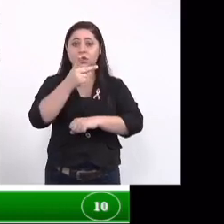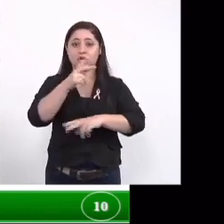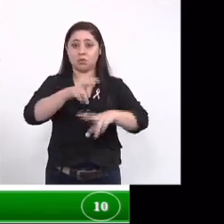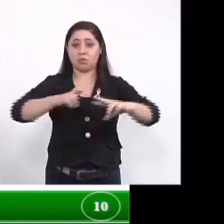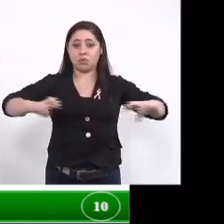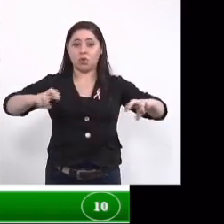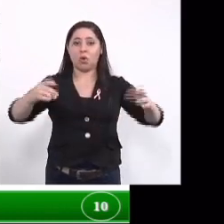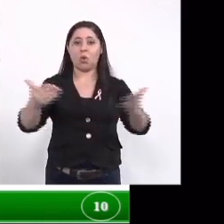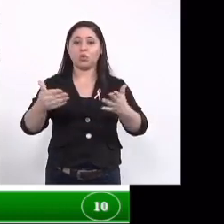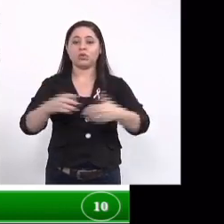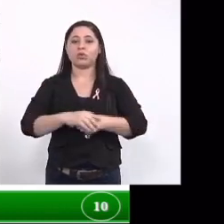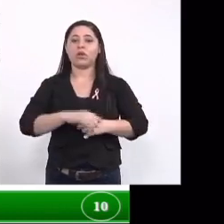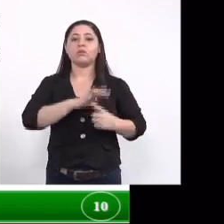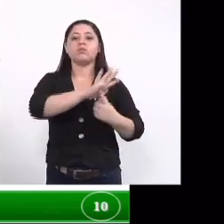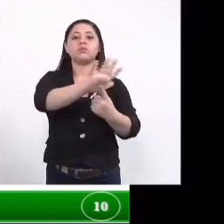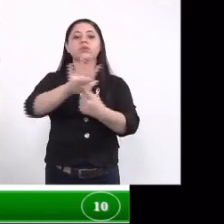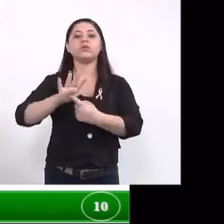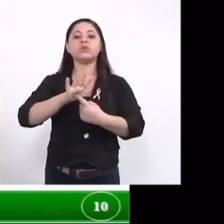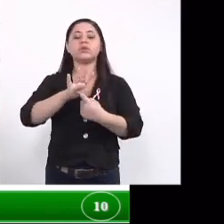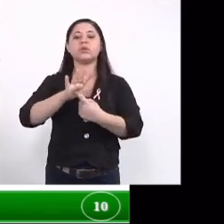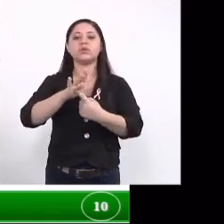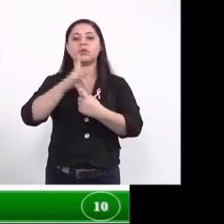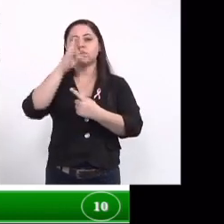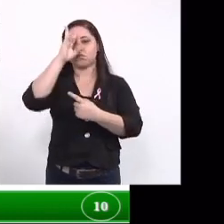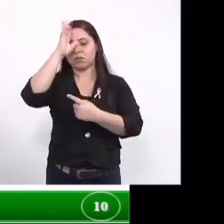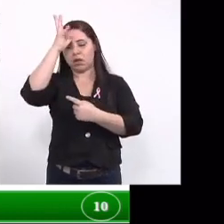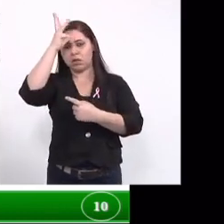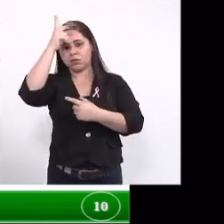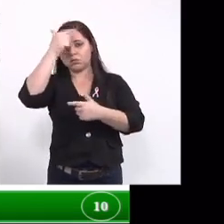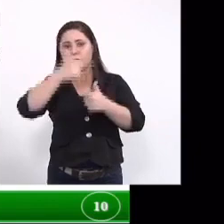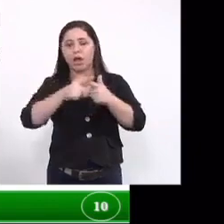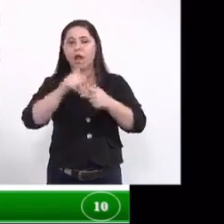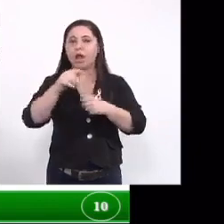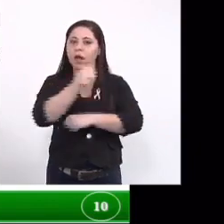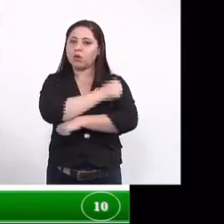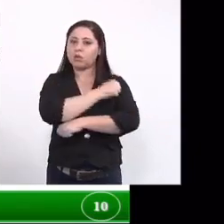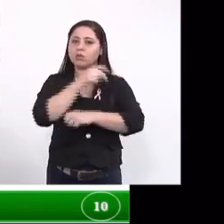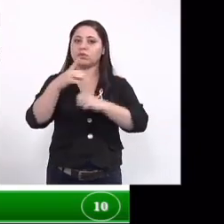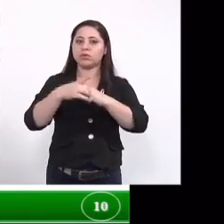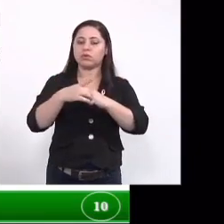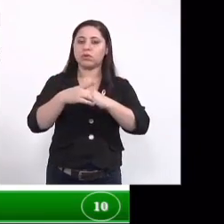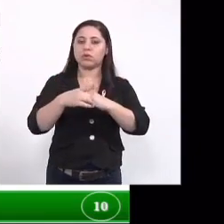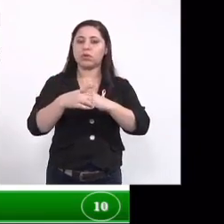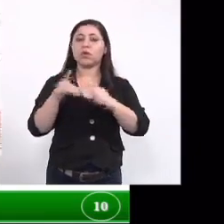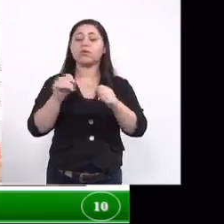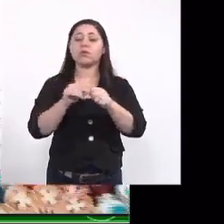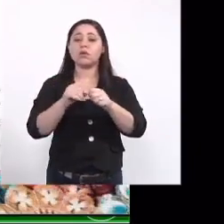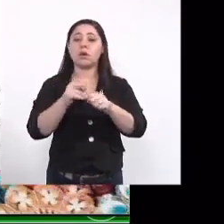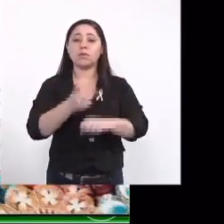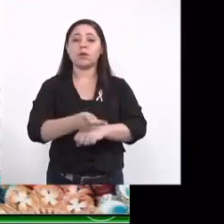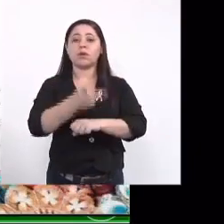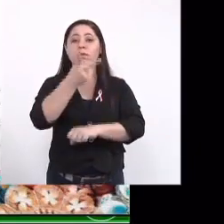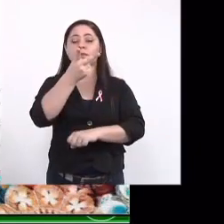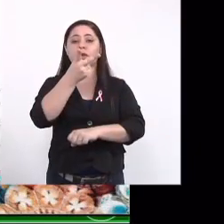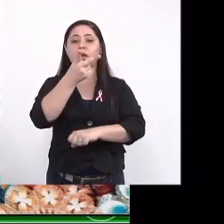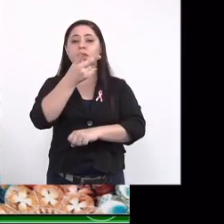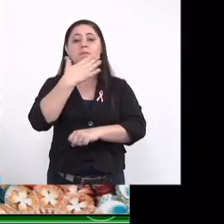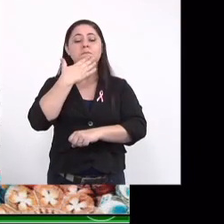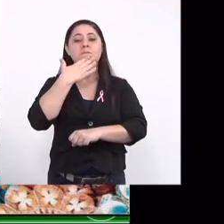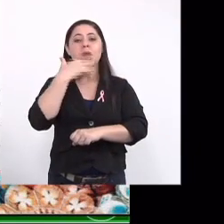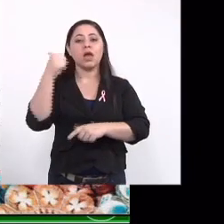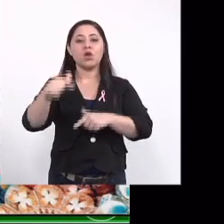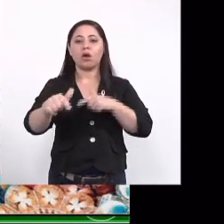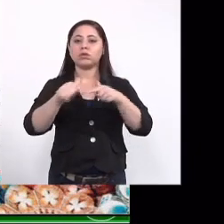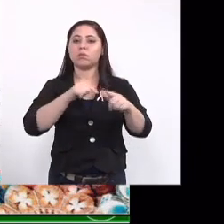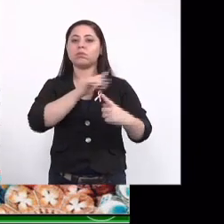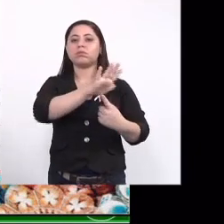plateia hoje ela apresentou esses resultados que é uma aluna de doutorado e nós fomos premiados como o melhor trabalho